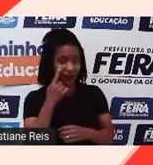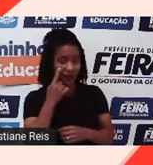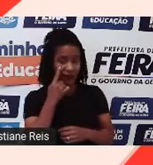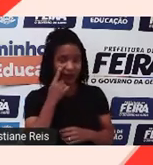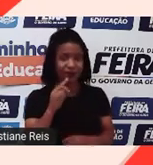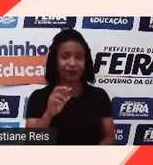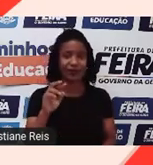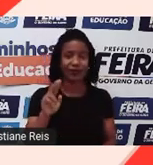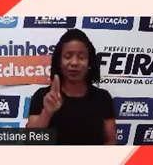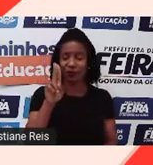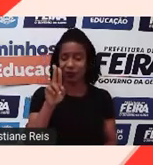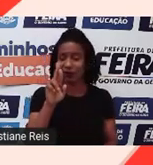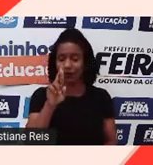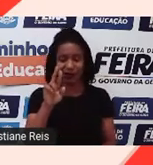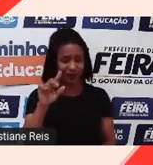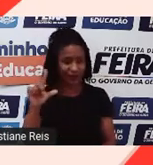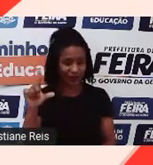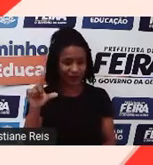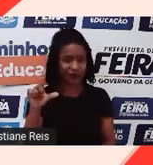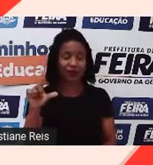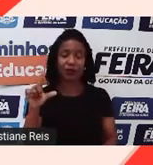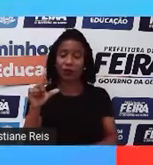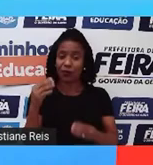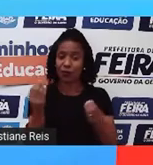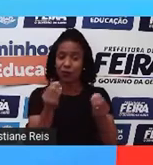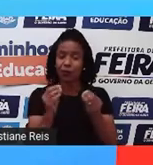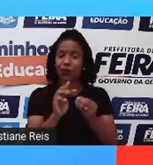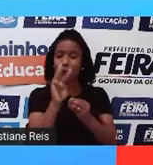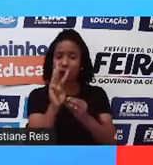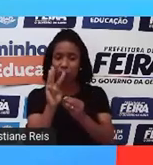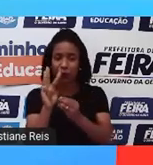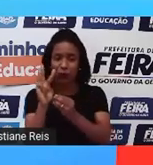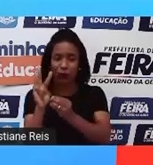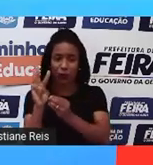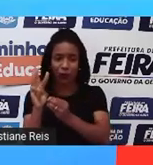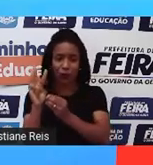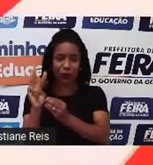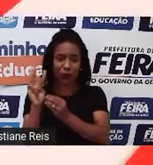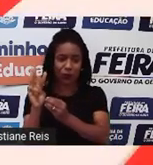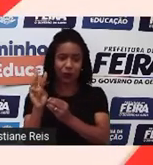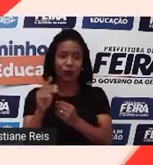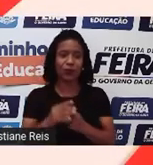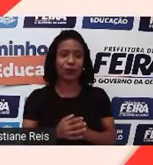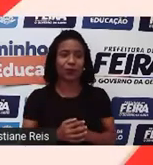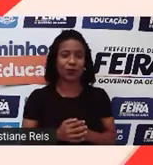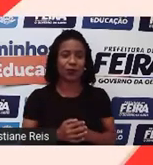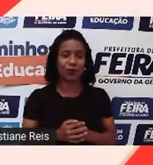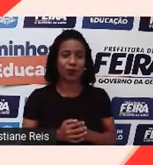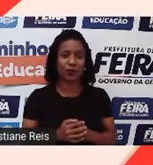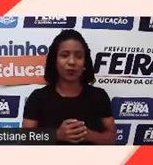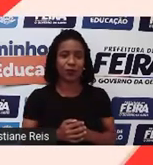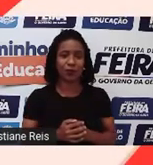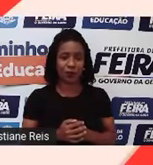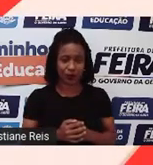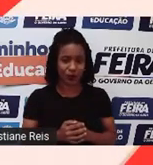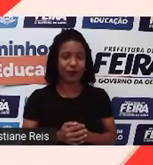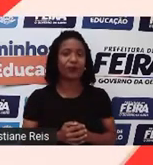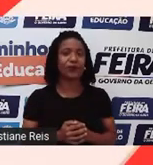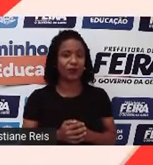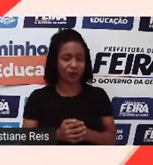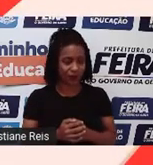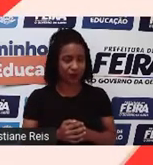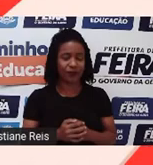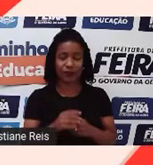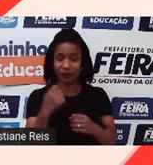o URL, né? No caso, é o endereço do site. Ele deve começar